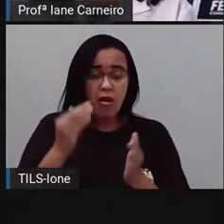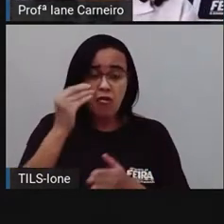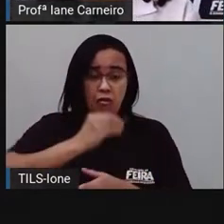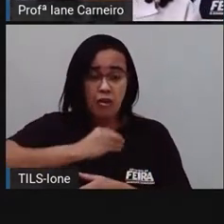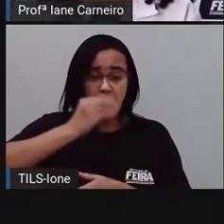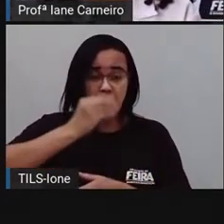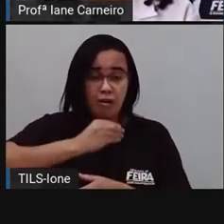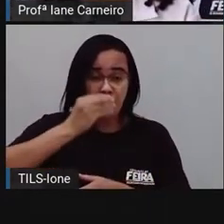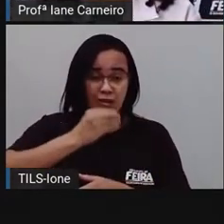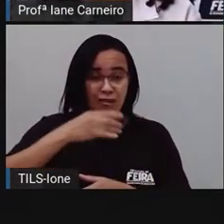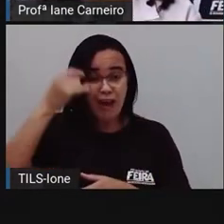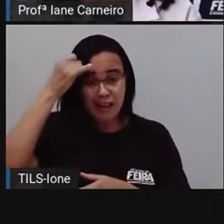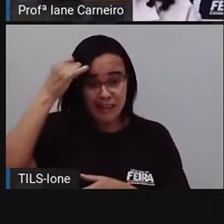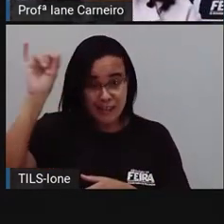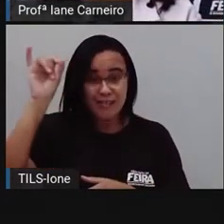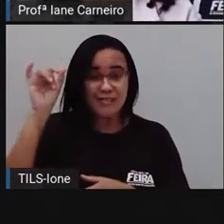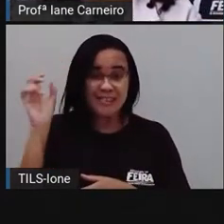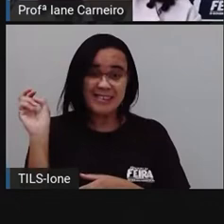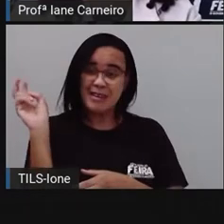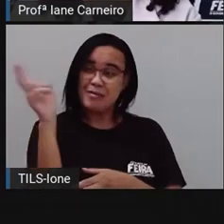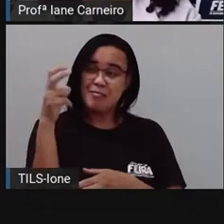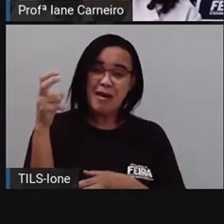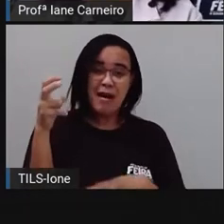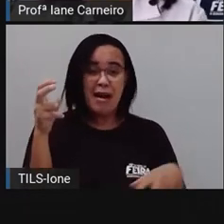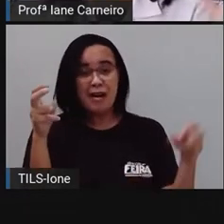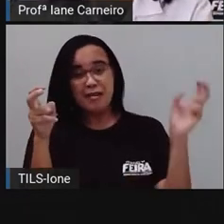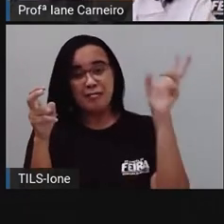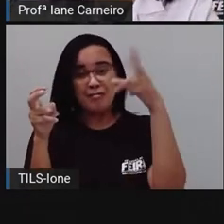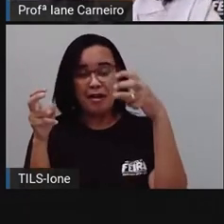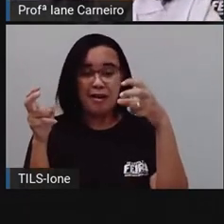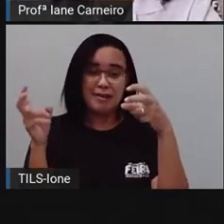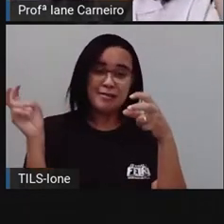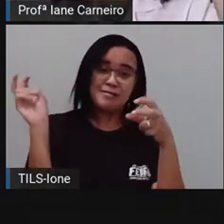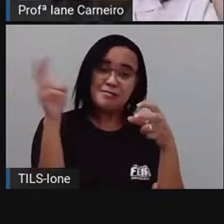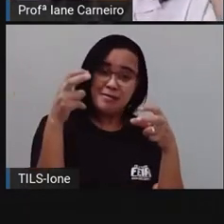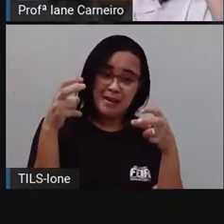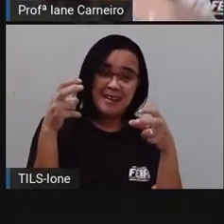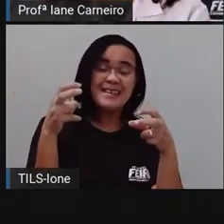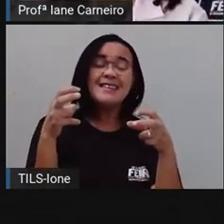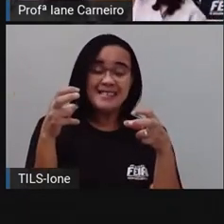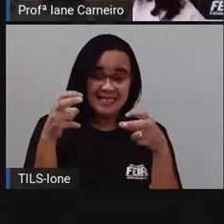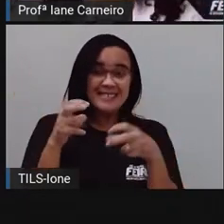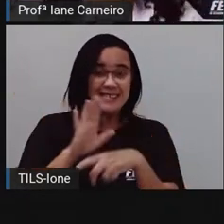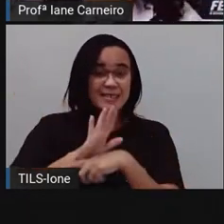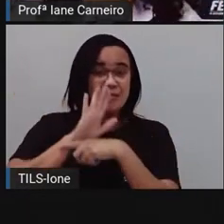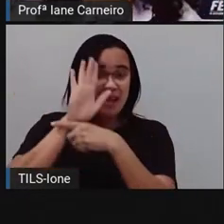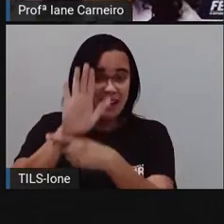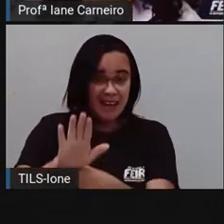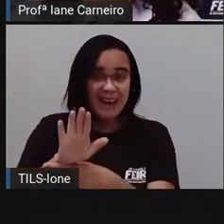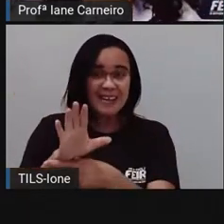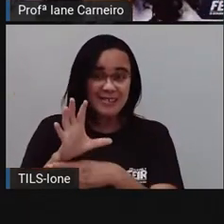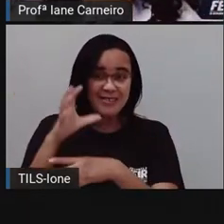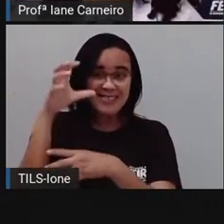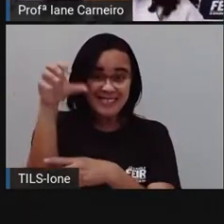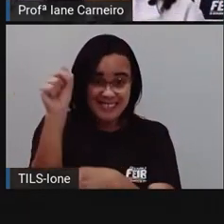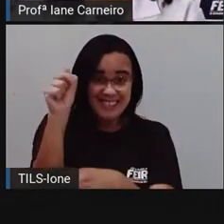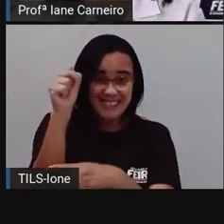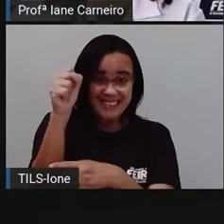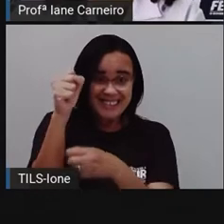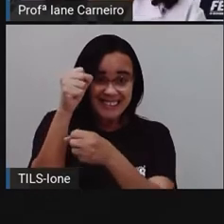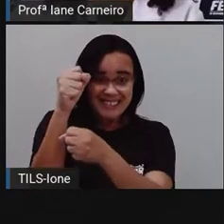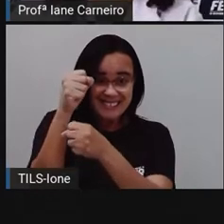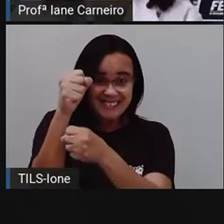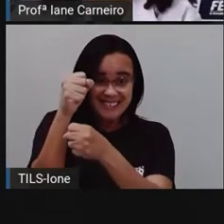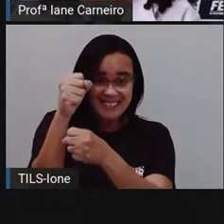que fofinho. Olha, eles têm essas garras aqui, ó, bem grandonas, que é pra ajudar a se segurar, ó, a se agarrar na árvore.